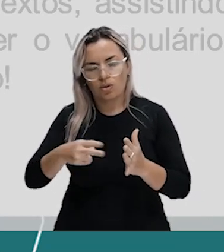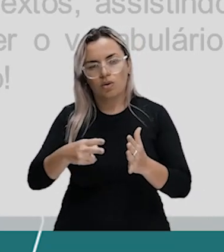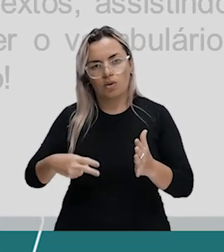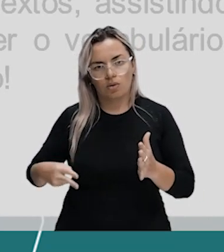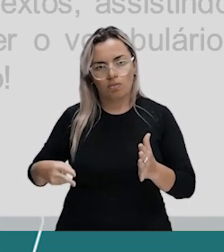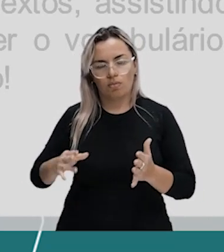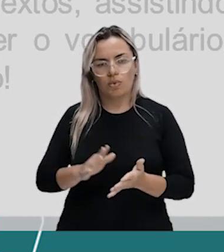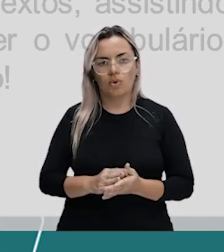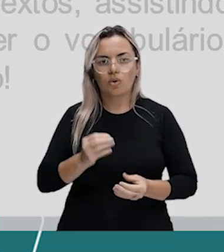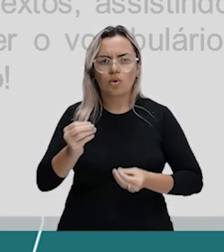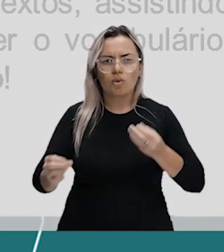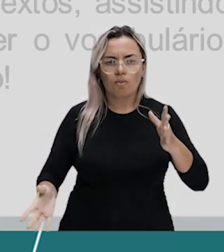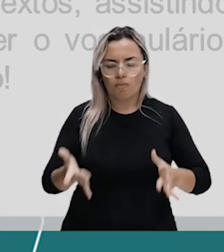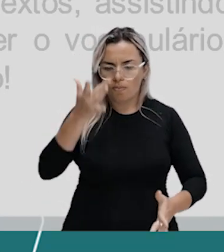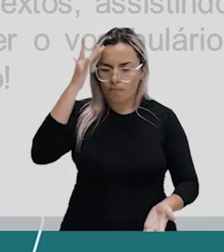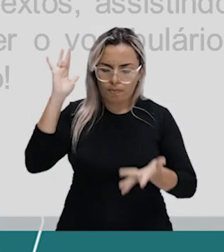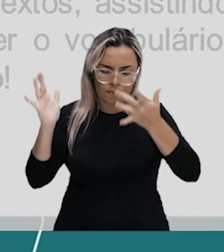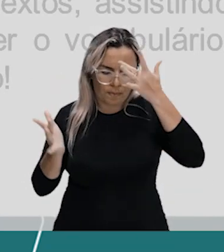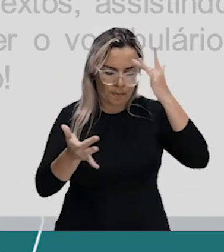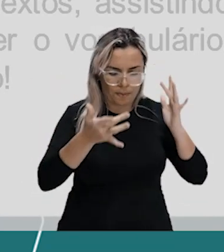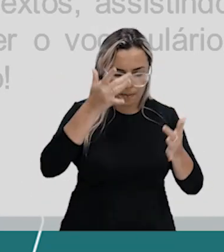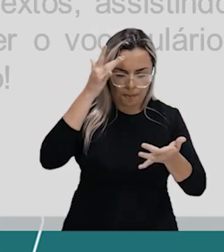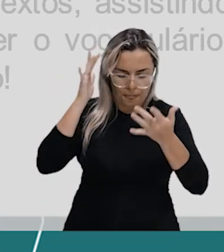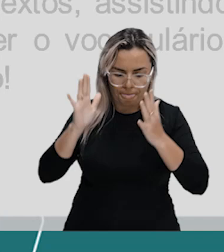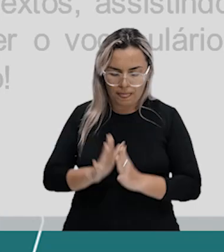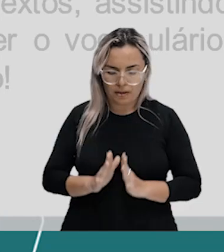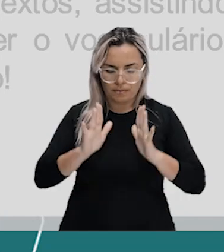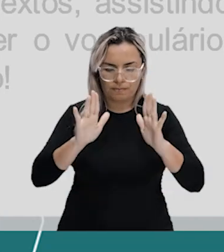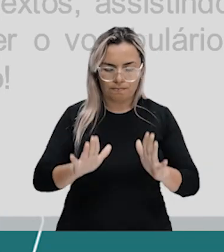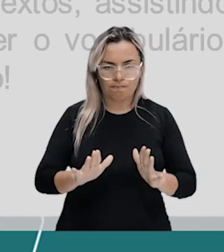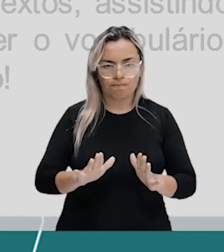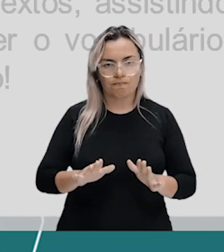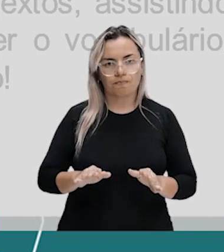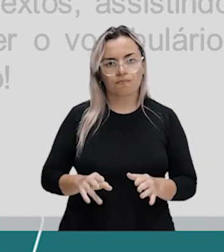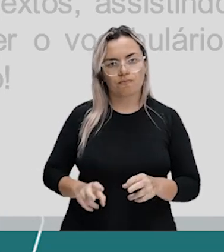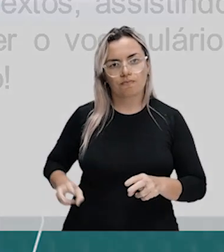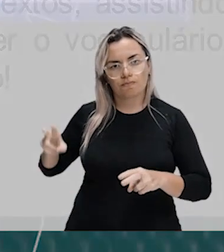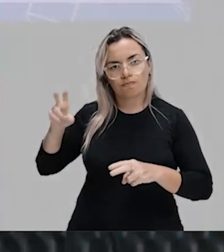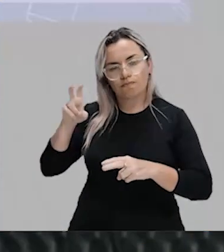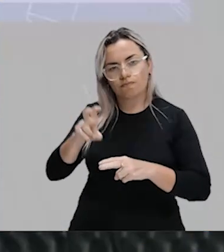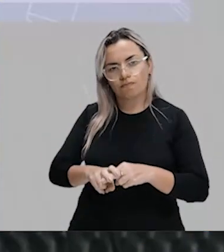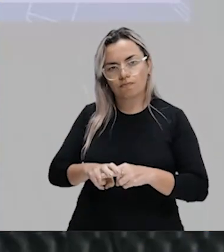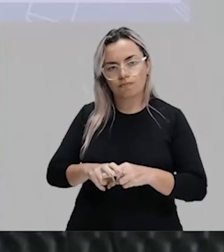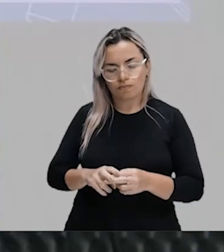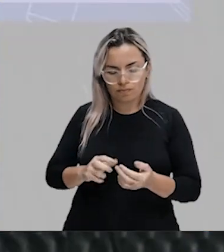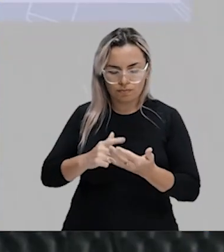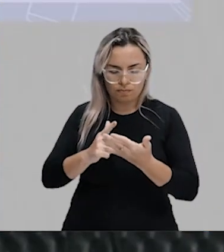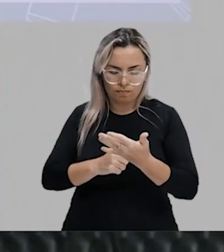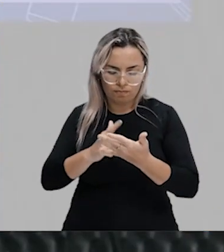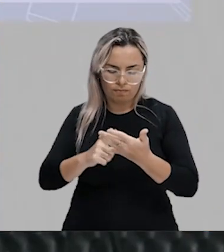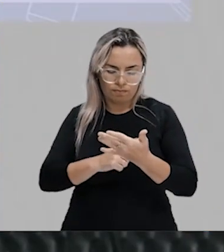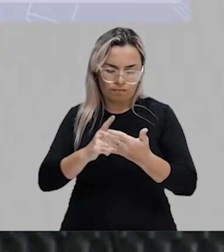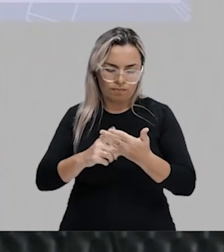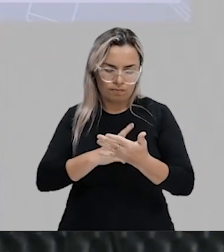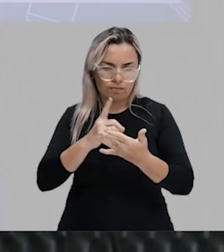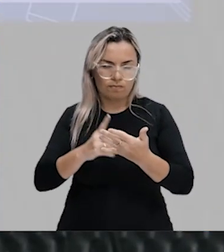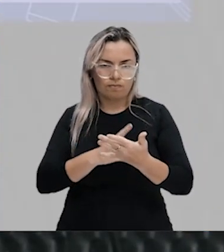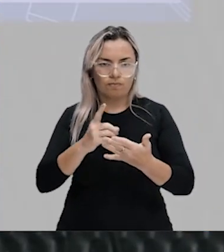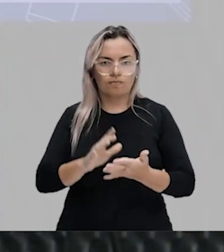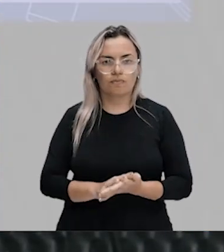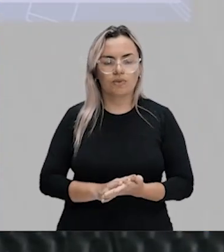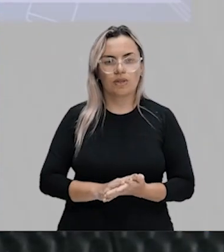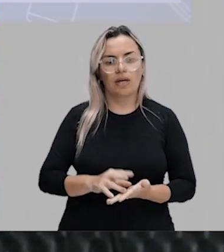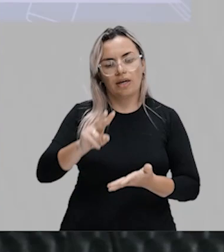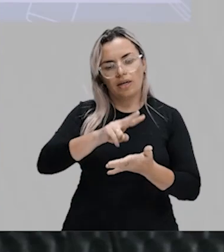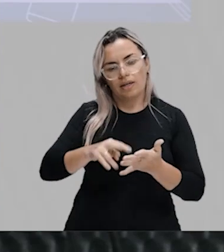Como eu adquiro muito vocabulário? sentando na frente de um dicionário? Não. Lendo textos. Lendo textos. Palavras soltas. Vamos